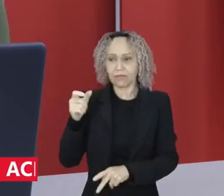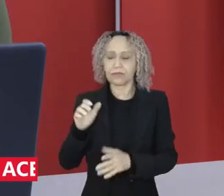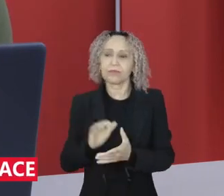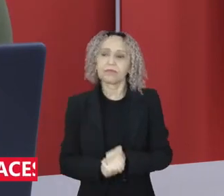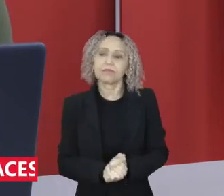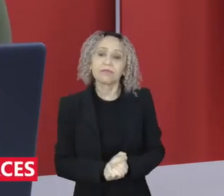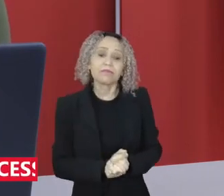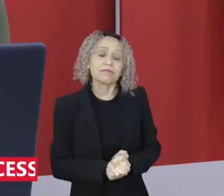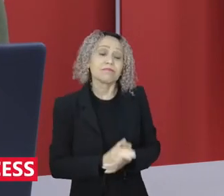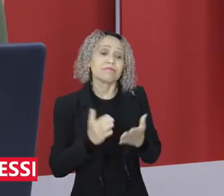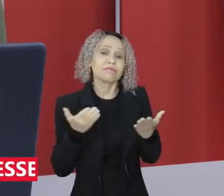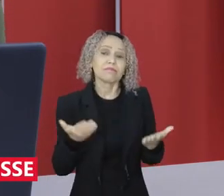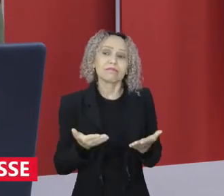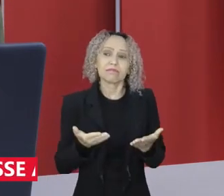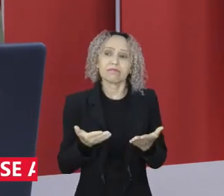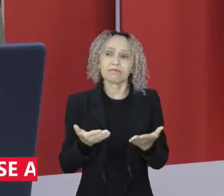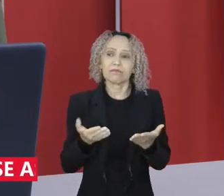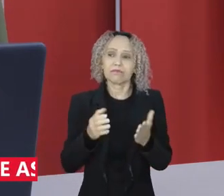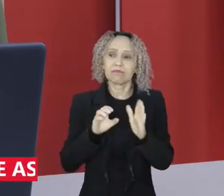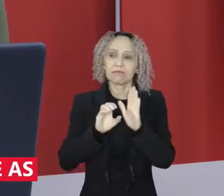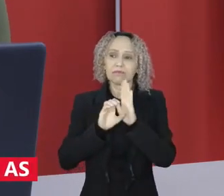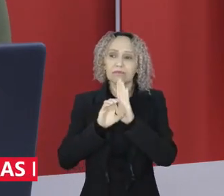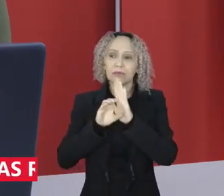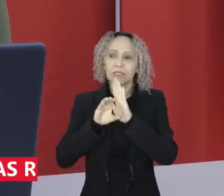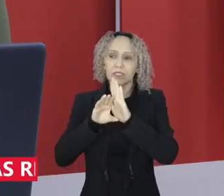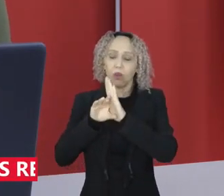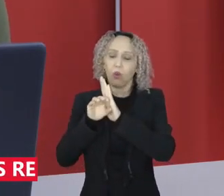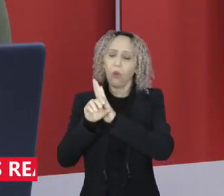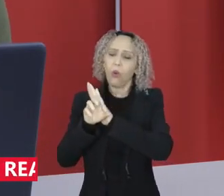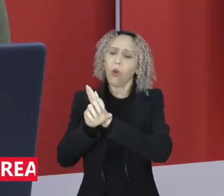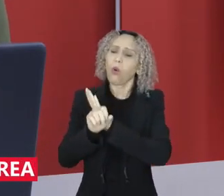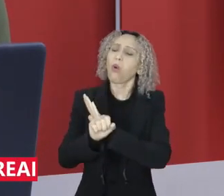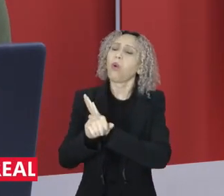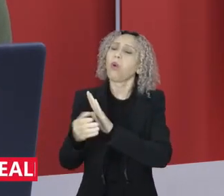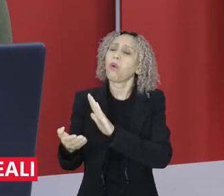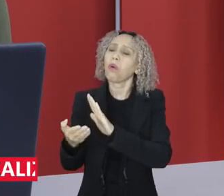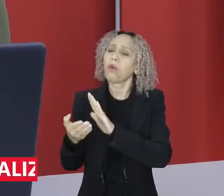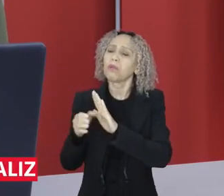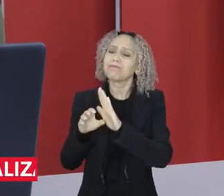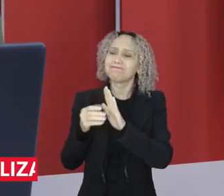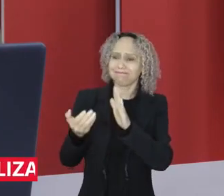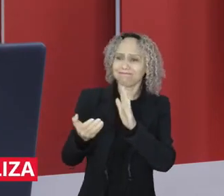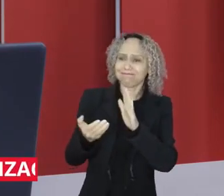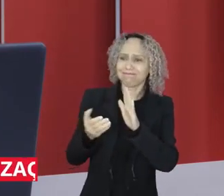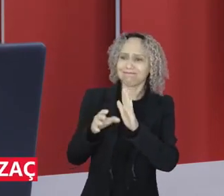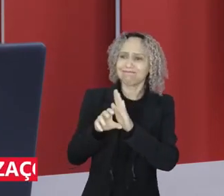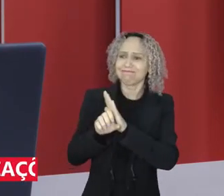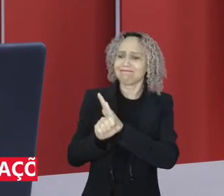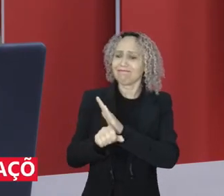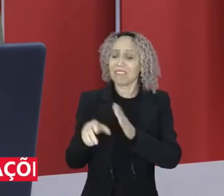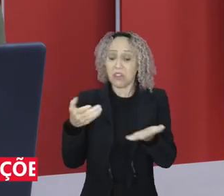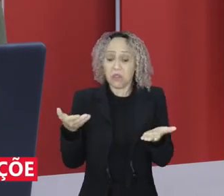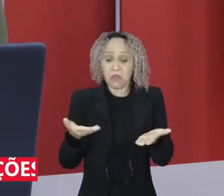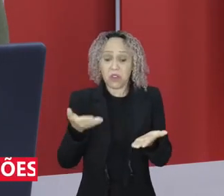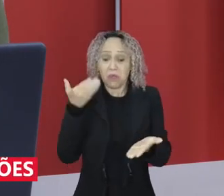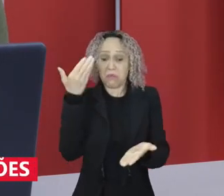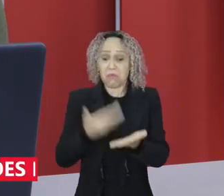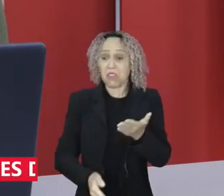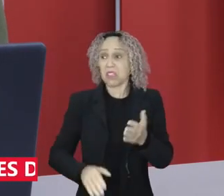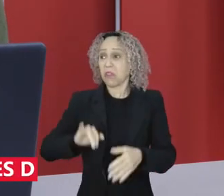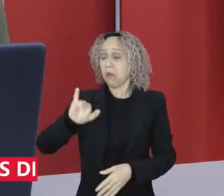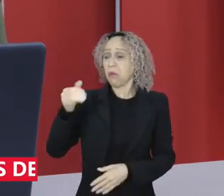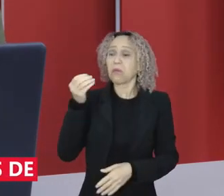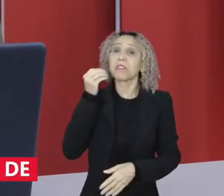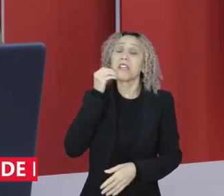oportunidade hoje, né, de fazer um registro da primeira vez que as mulheres brasileiras votaram e foram votadas, né, que foi